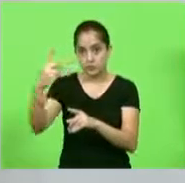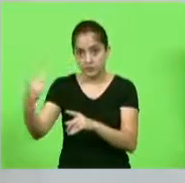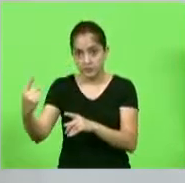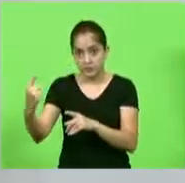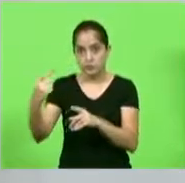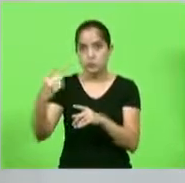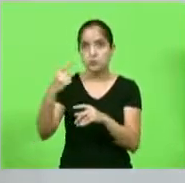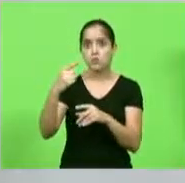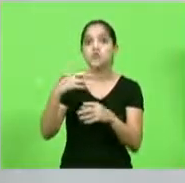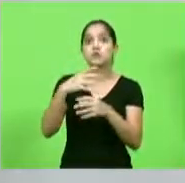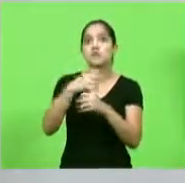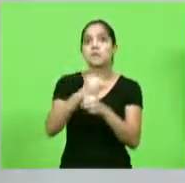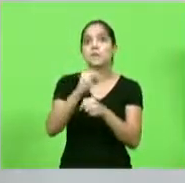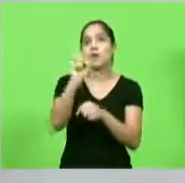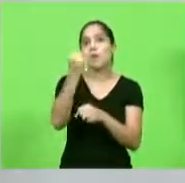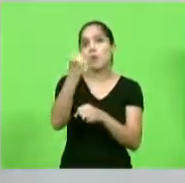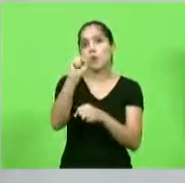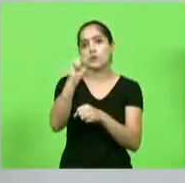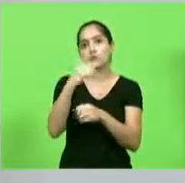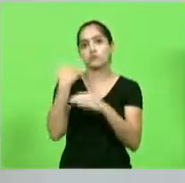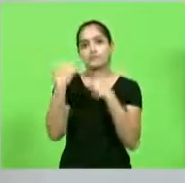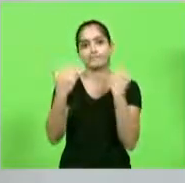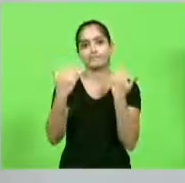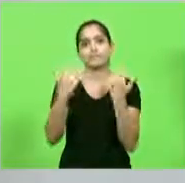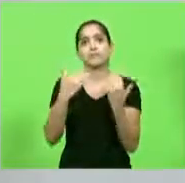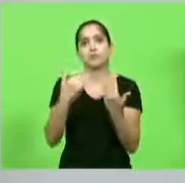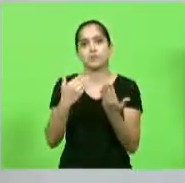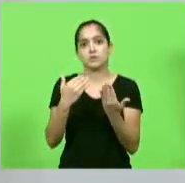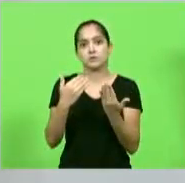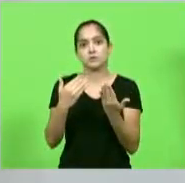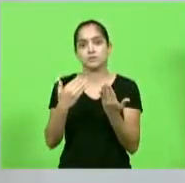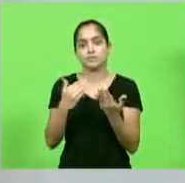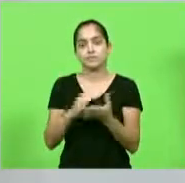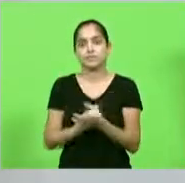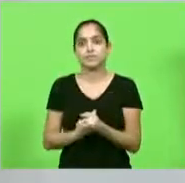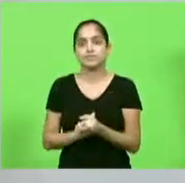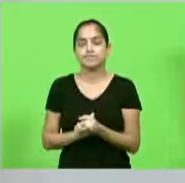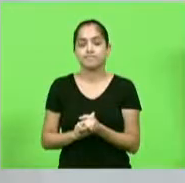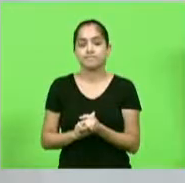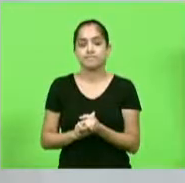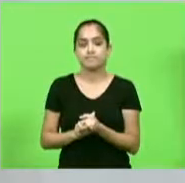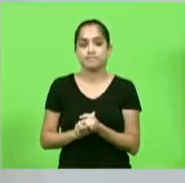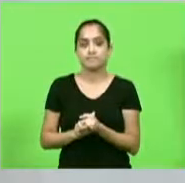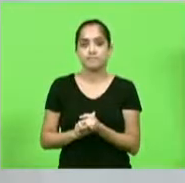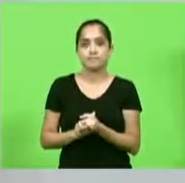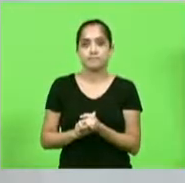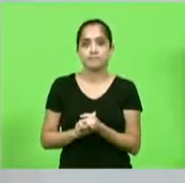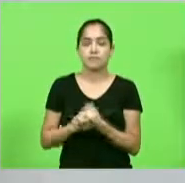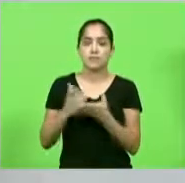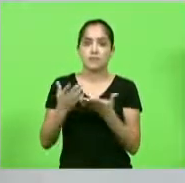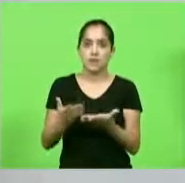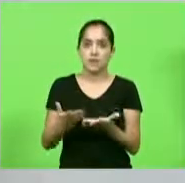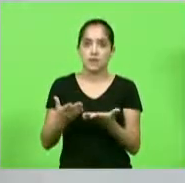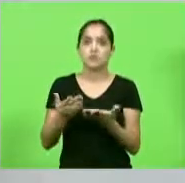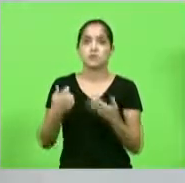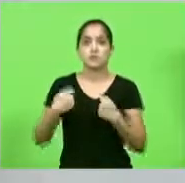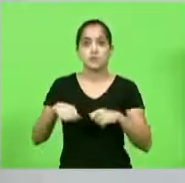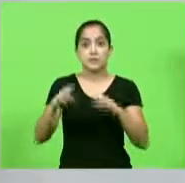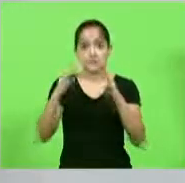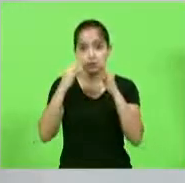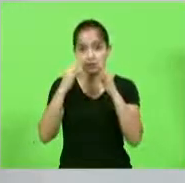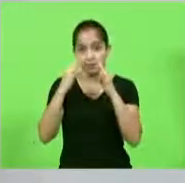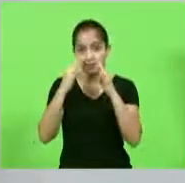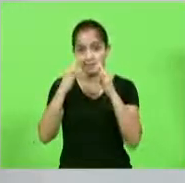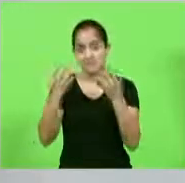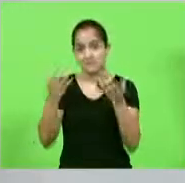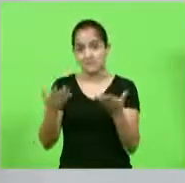oito o ideal é zero zero mas a gente tem que chamar atenção